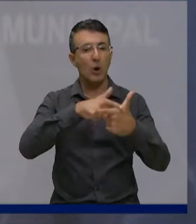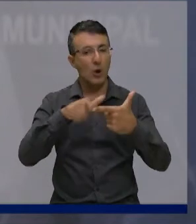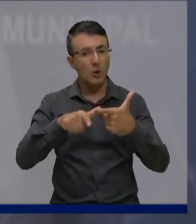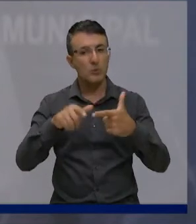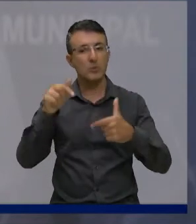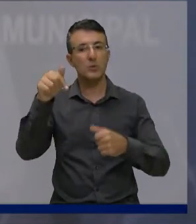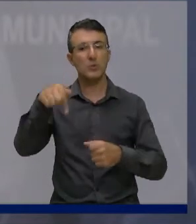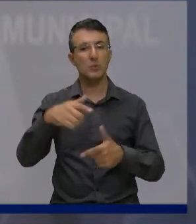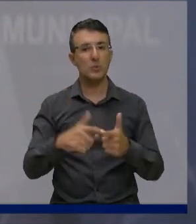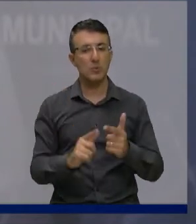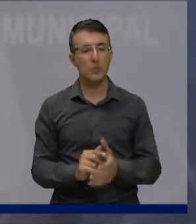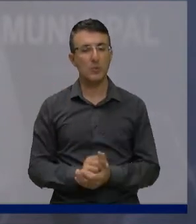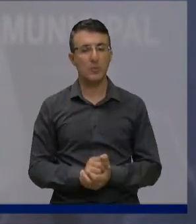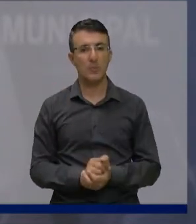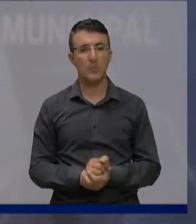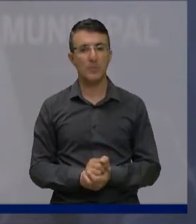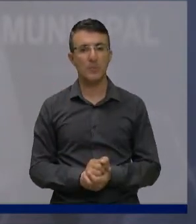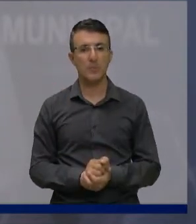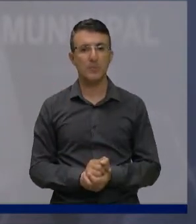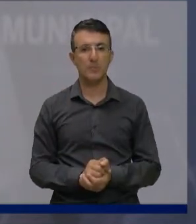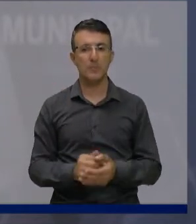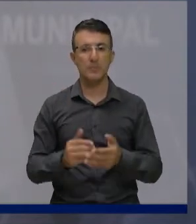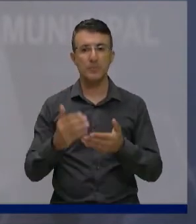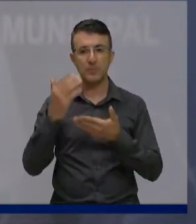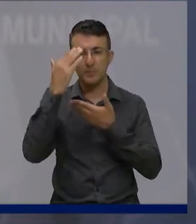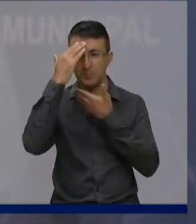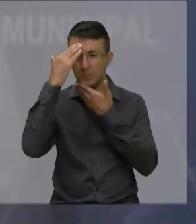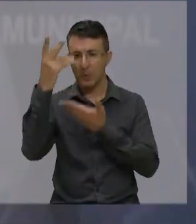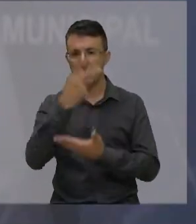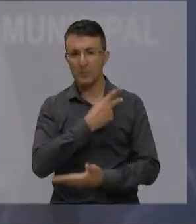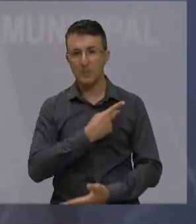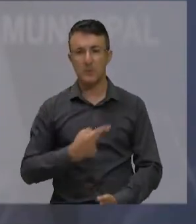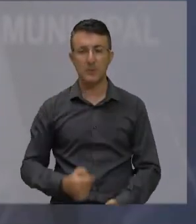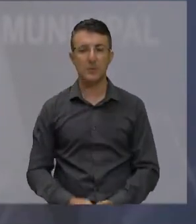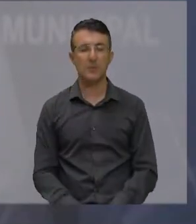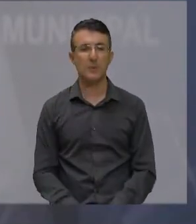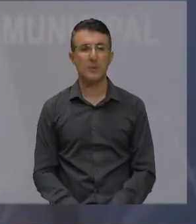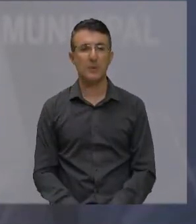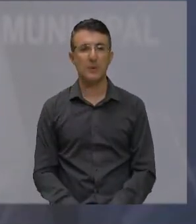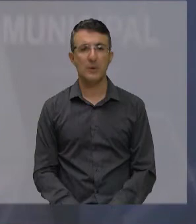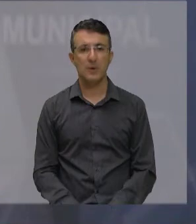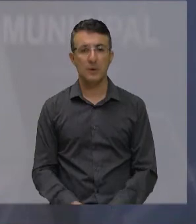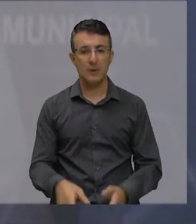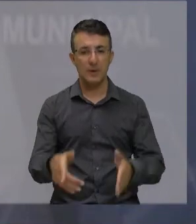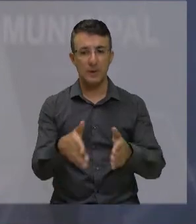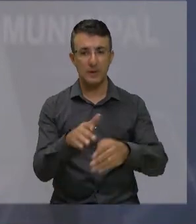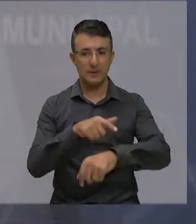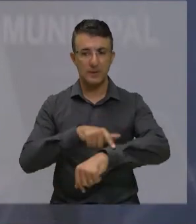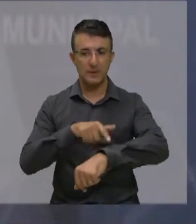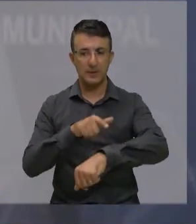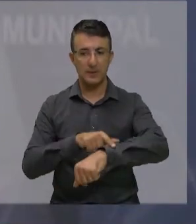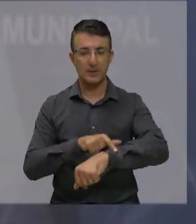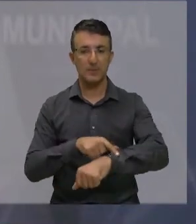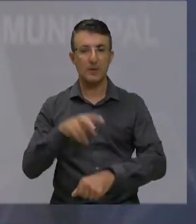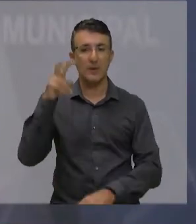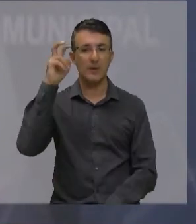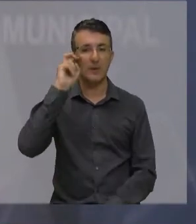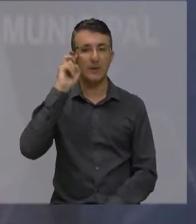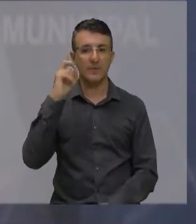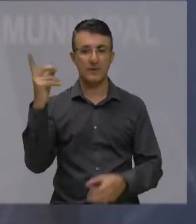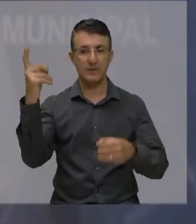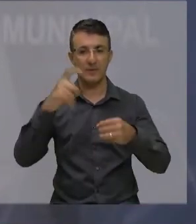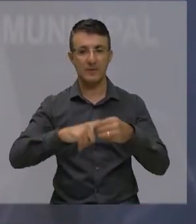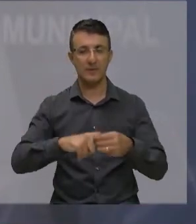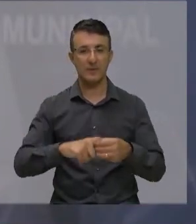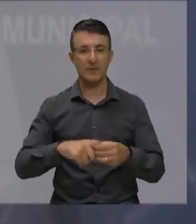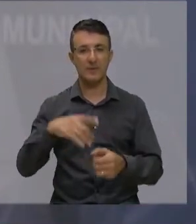trabalho aparece e ele é reconhecido. Obrigado presidente por esse espaço e na quinta-feira se Deus quiser estaremos novamente aqui falando um